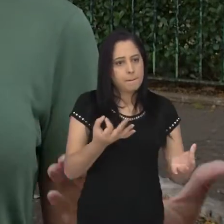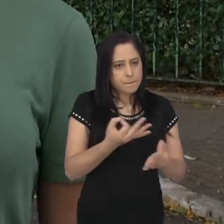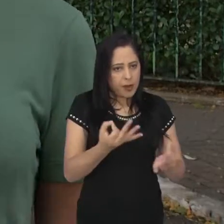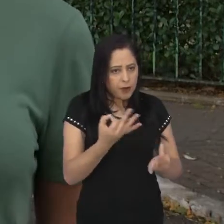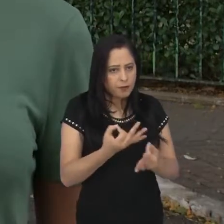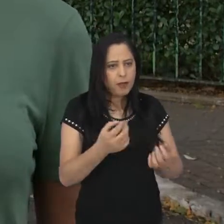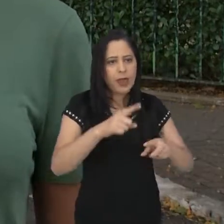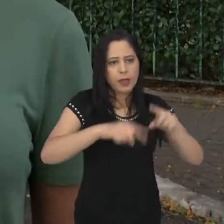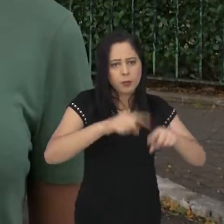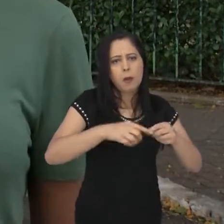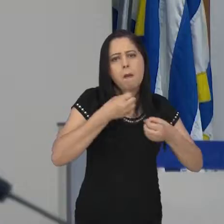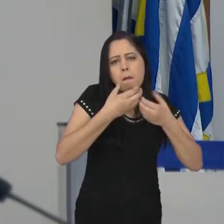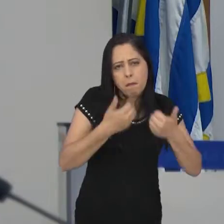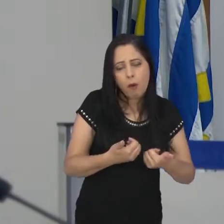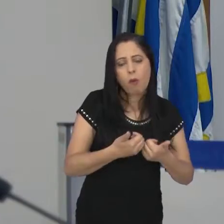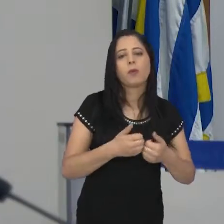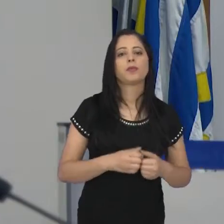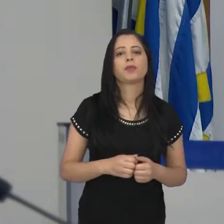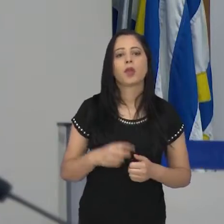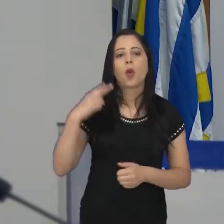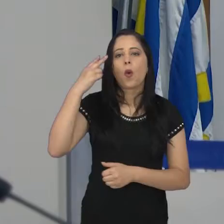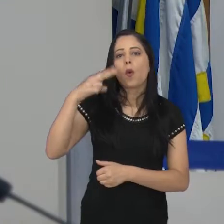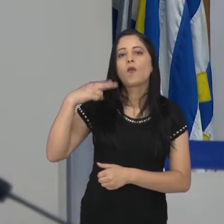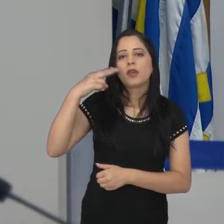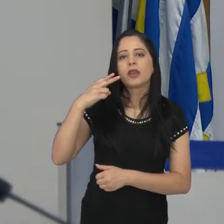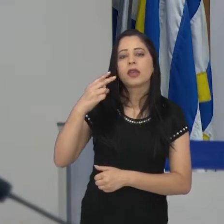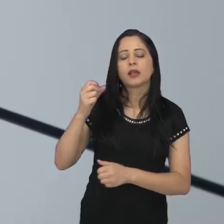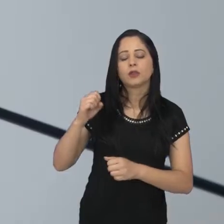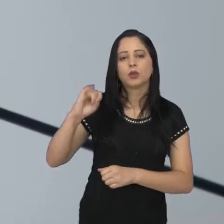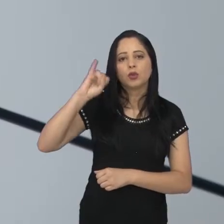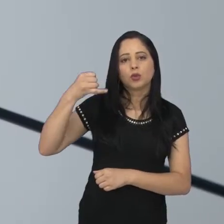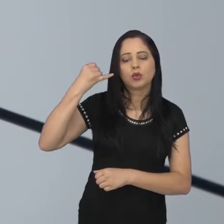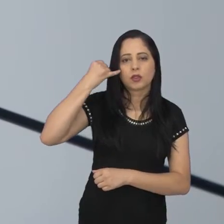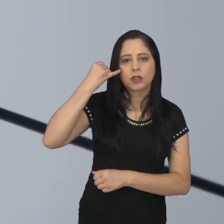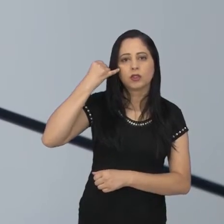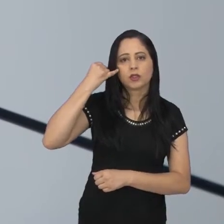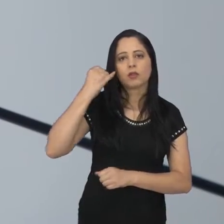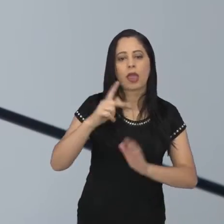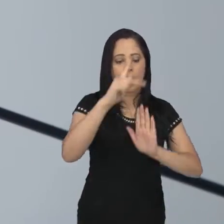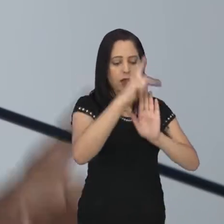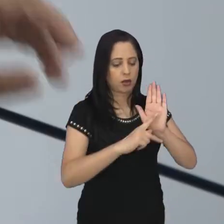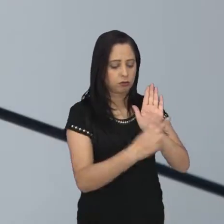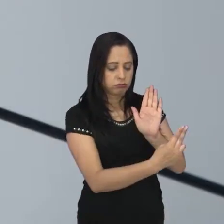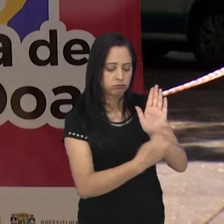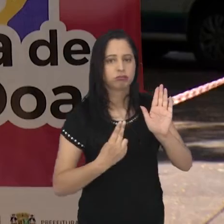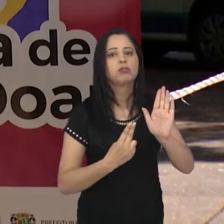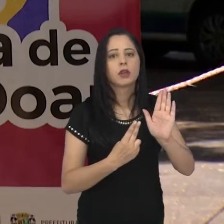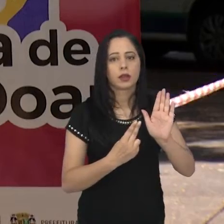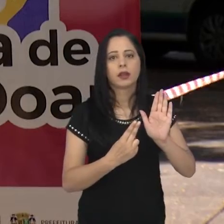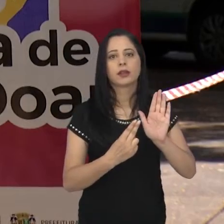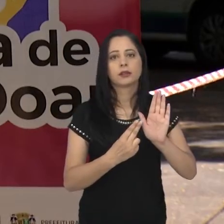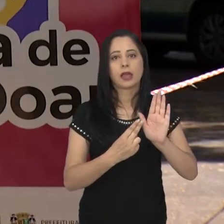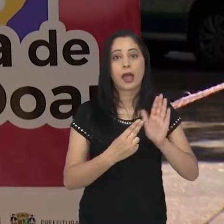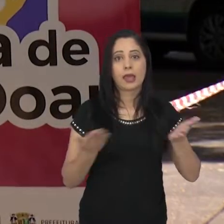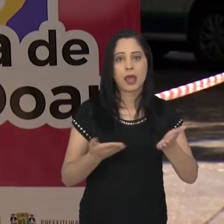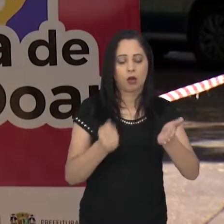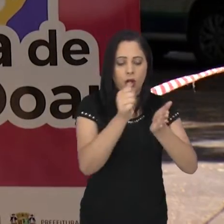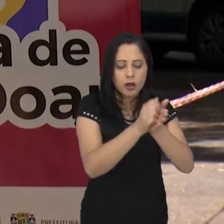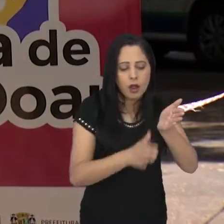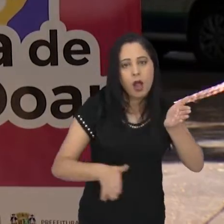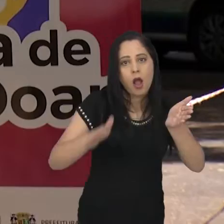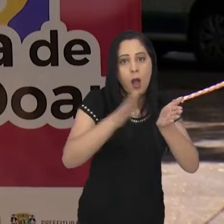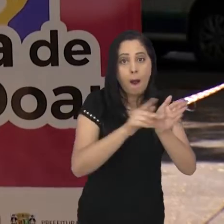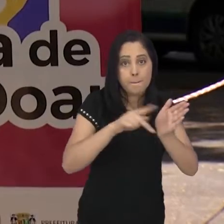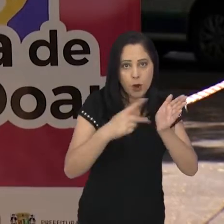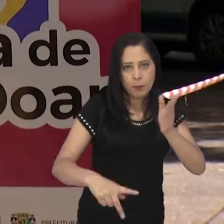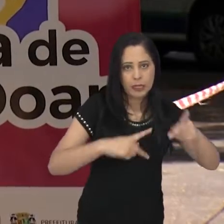em perfeito funcionamento. O vereador Juvenil Silvério é autor do projeto que colocou o Dia de Doar no calendário de